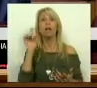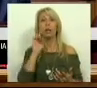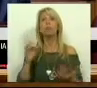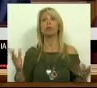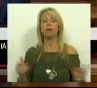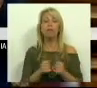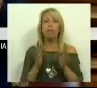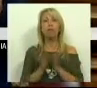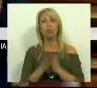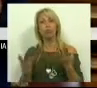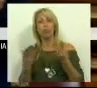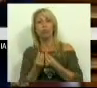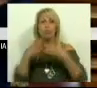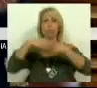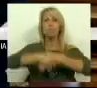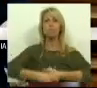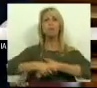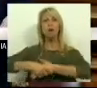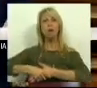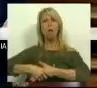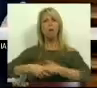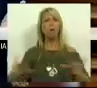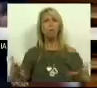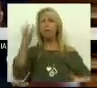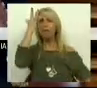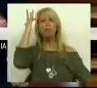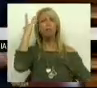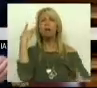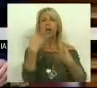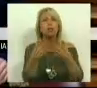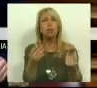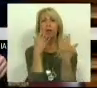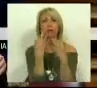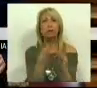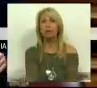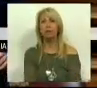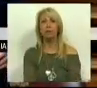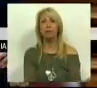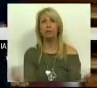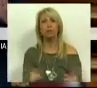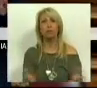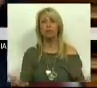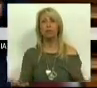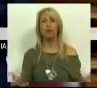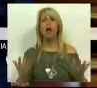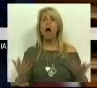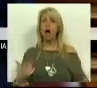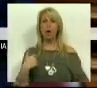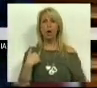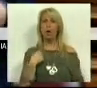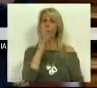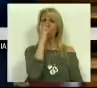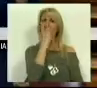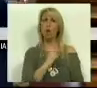dessemos a mão, porque é muito fácil resolver, tão simples quanto isso. Agora, eu até estava curiosa para